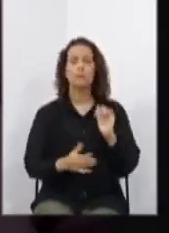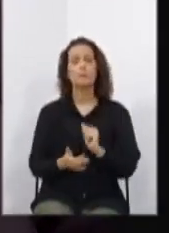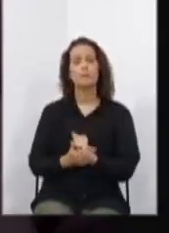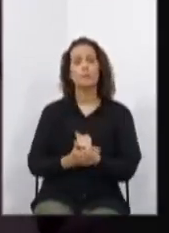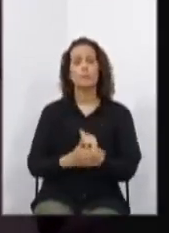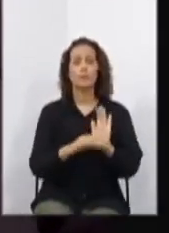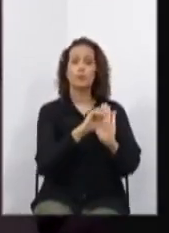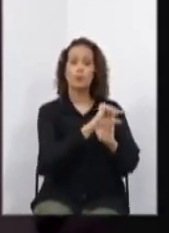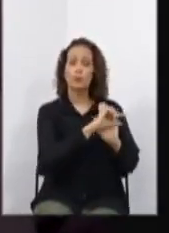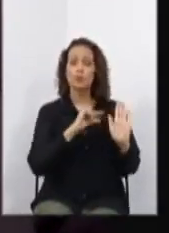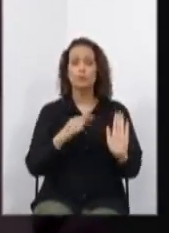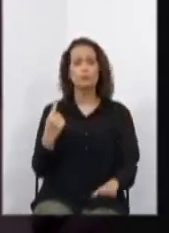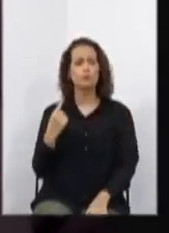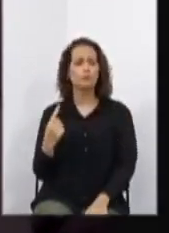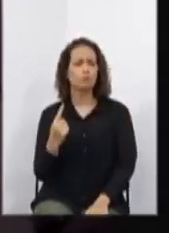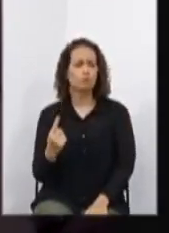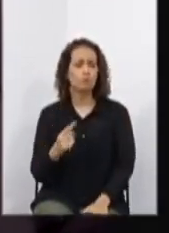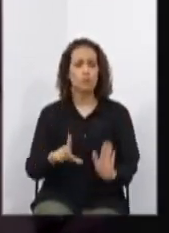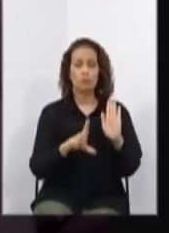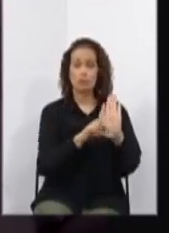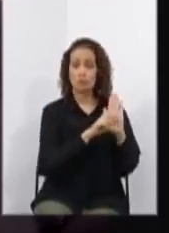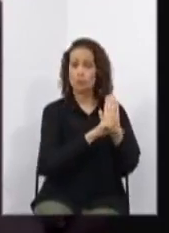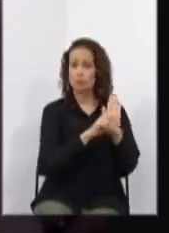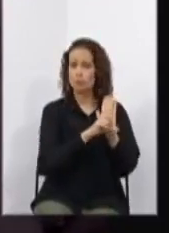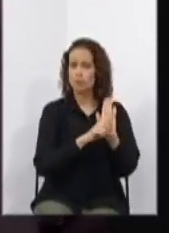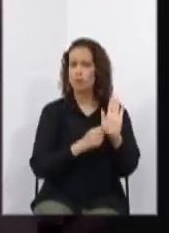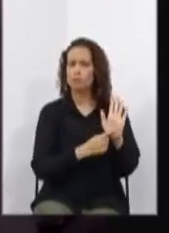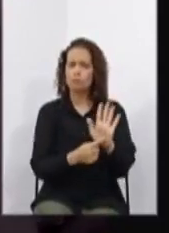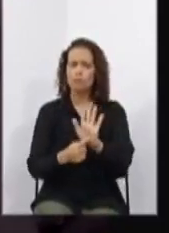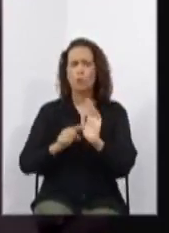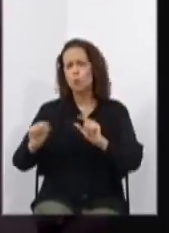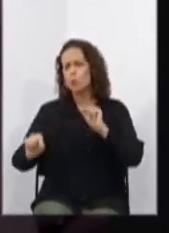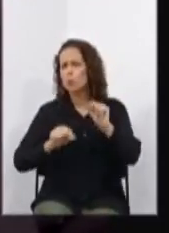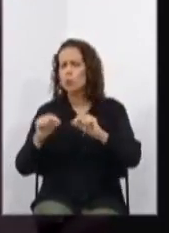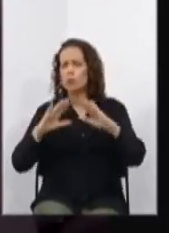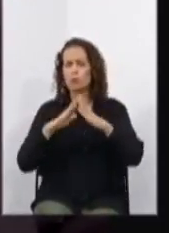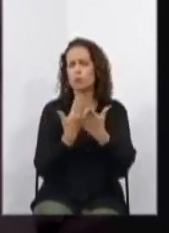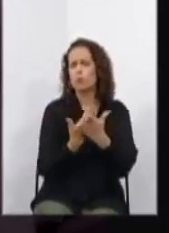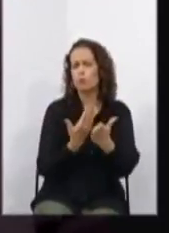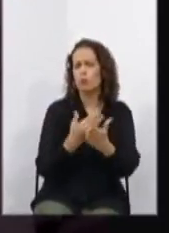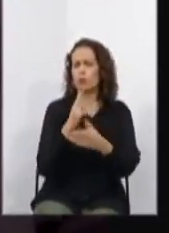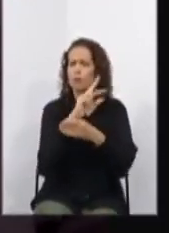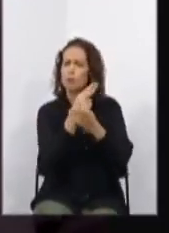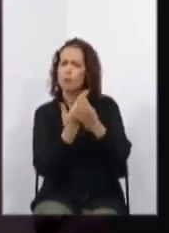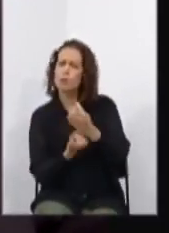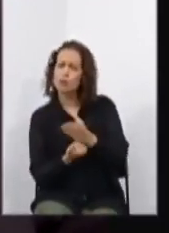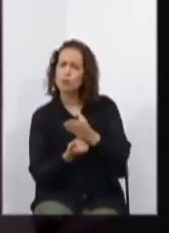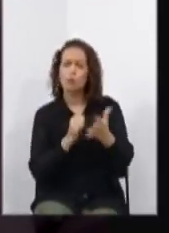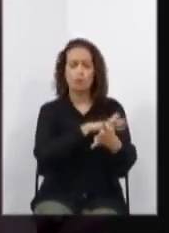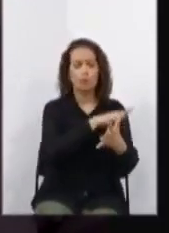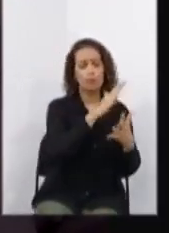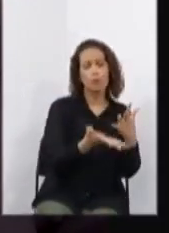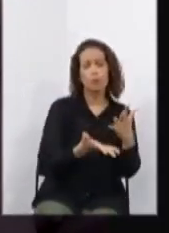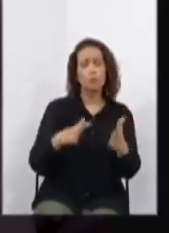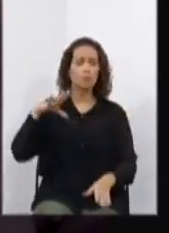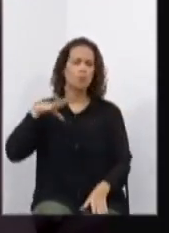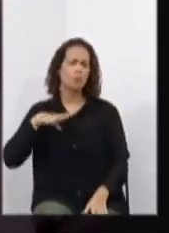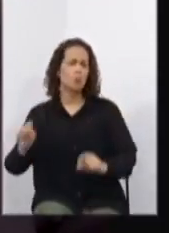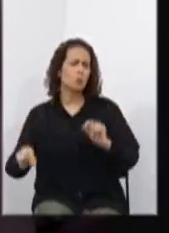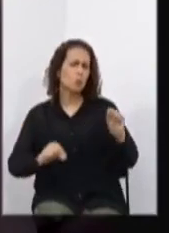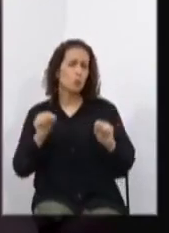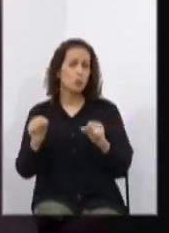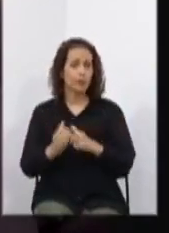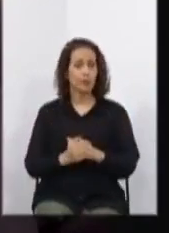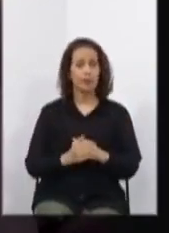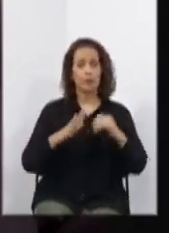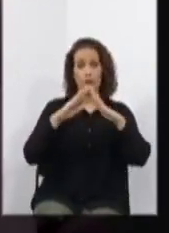único. Para efeito desta lei, consideram-se escolas bilíngues em libras e língua portuguesa, aquelas em que